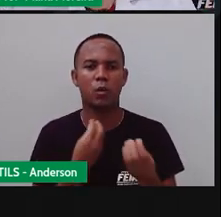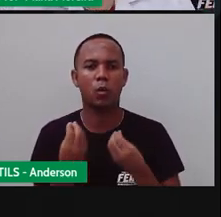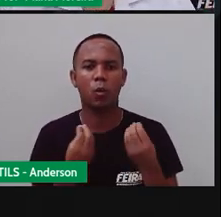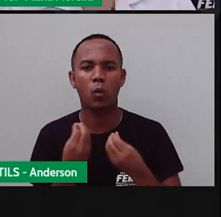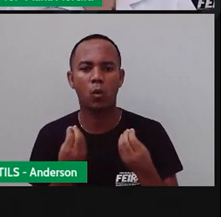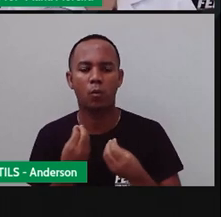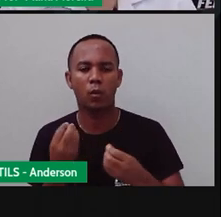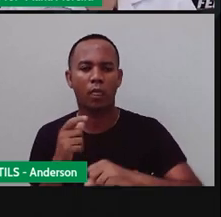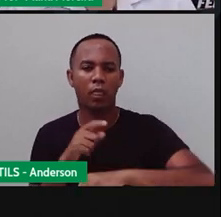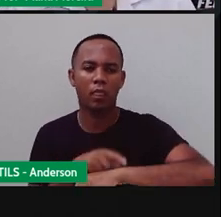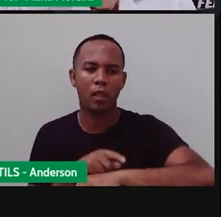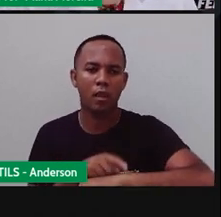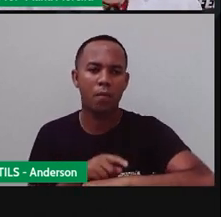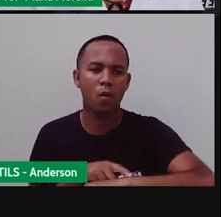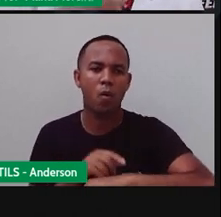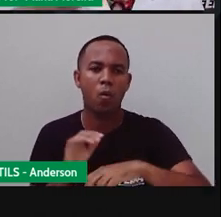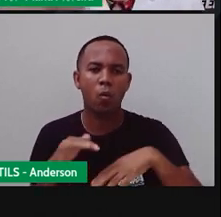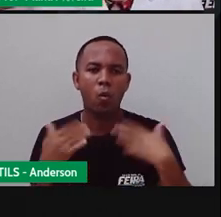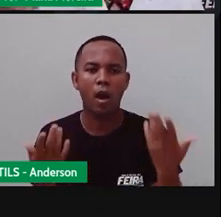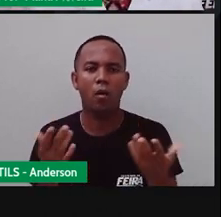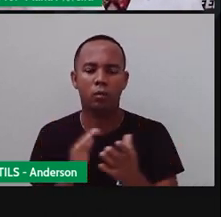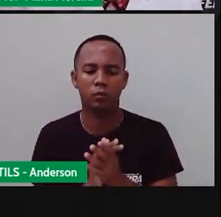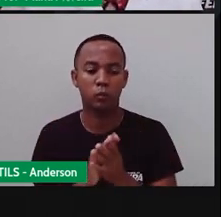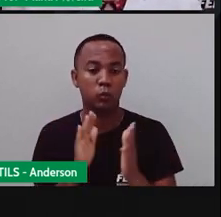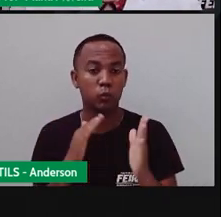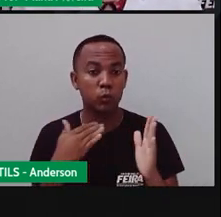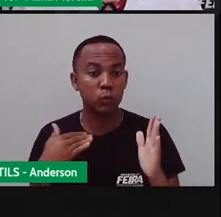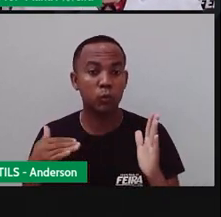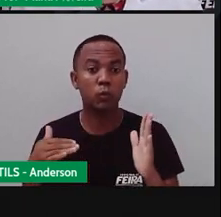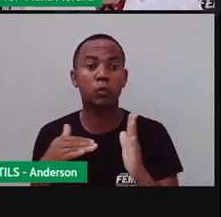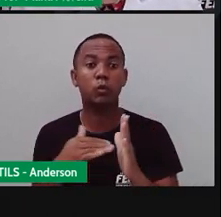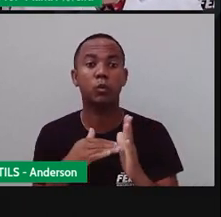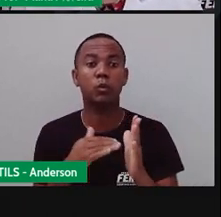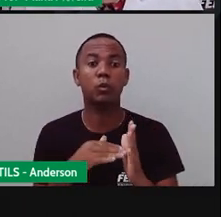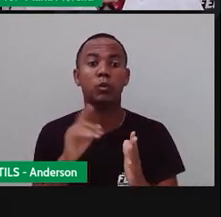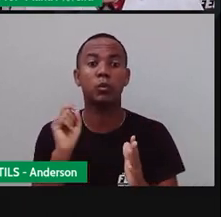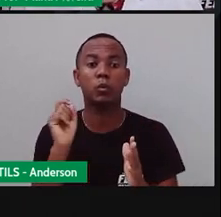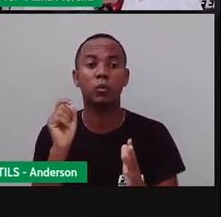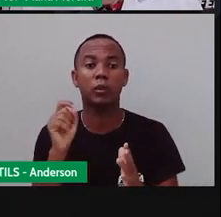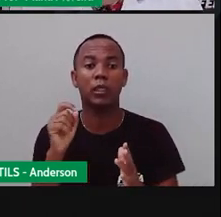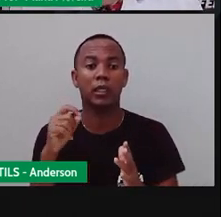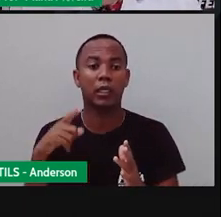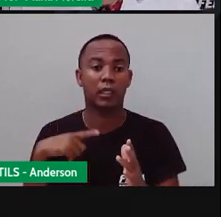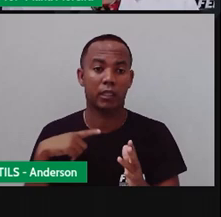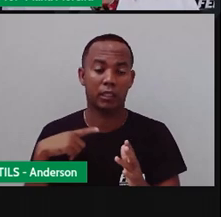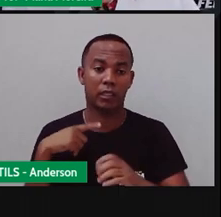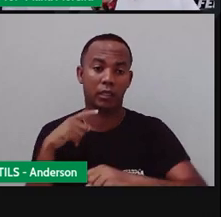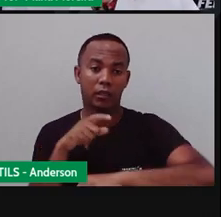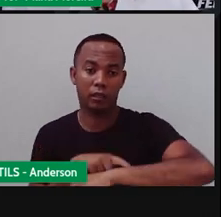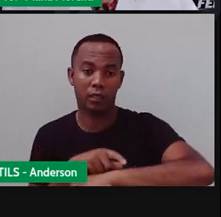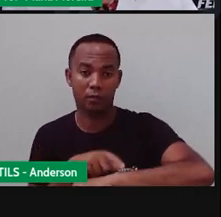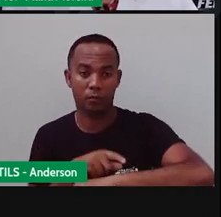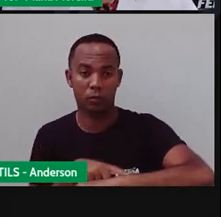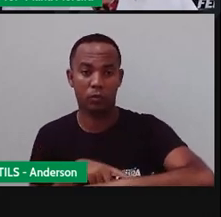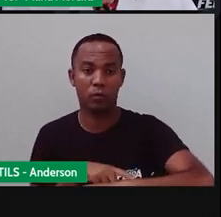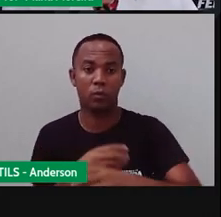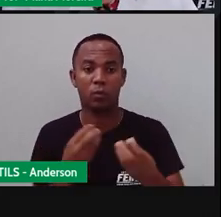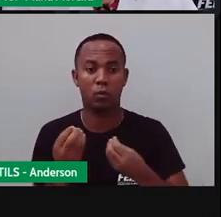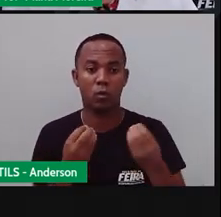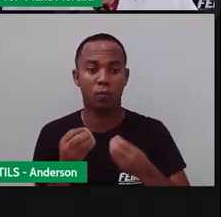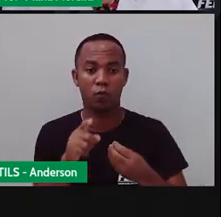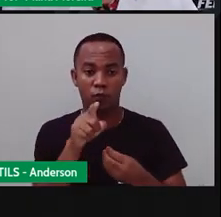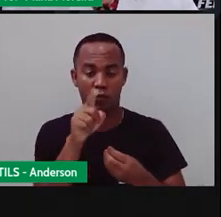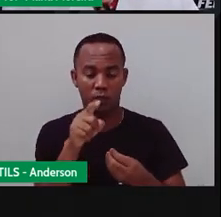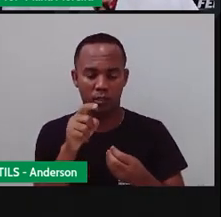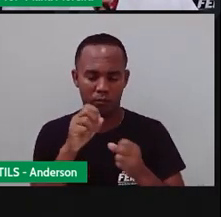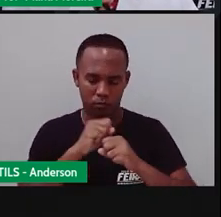de tempo. Até porque tudo acontece com a base no tempo. Então, vocês acordam e sabem que a